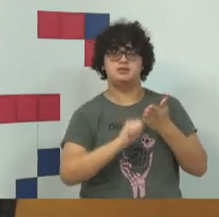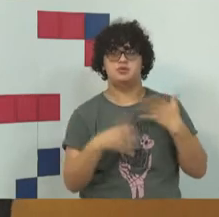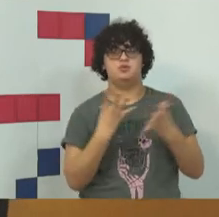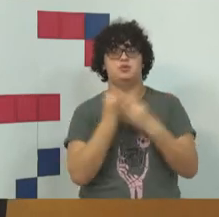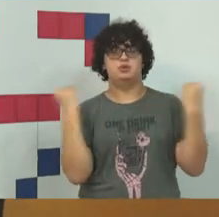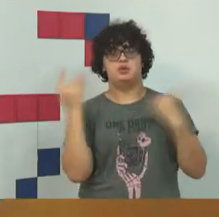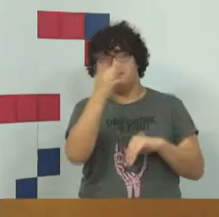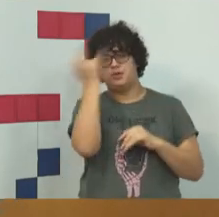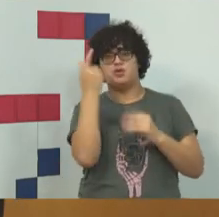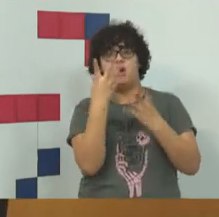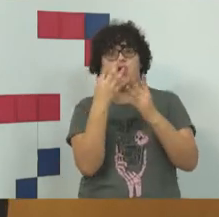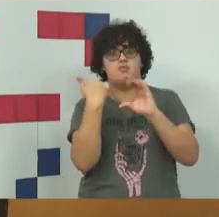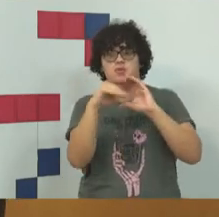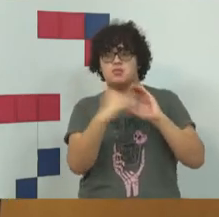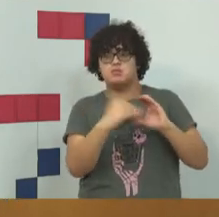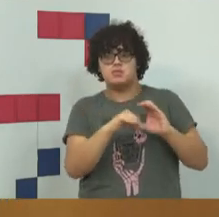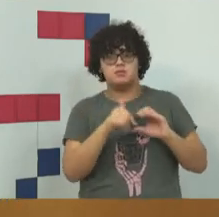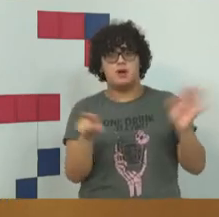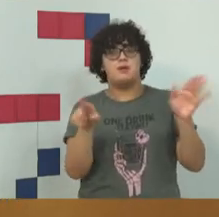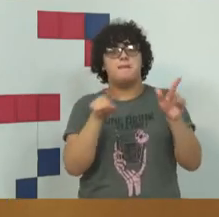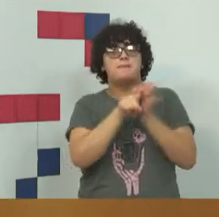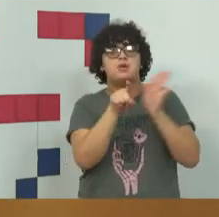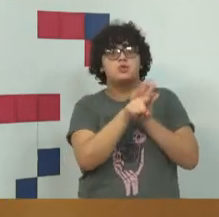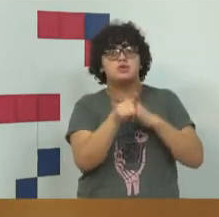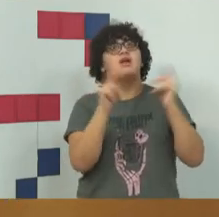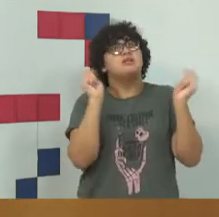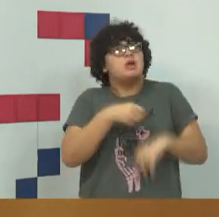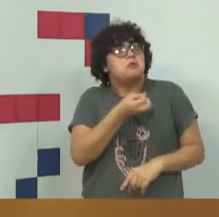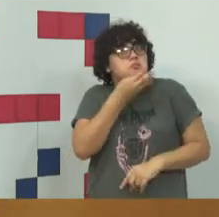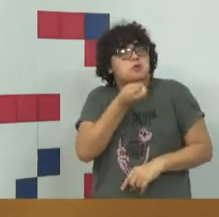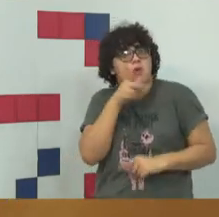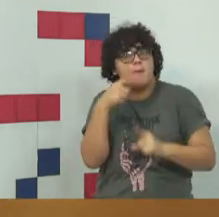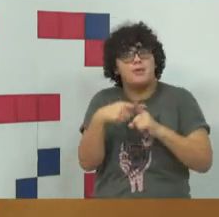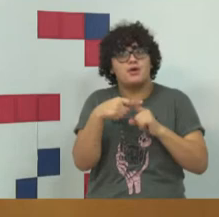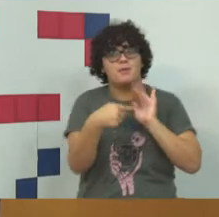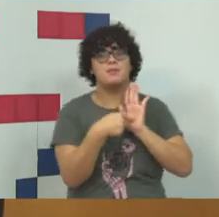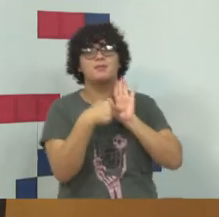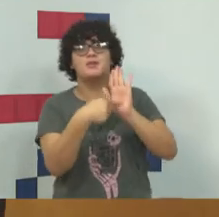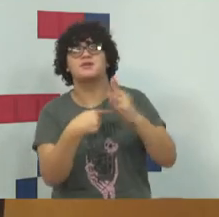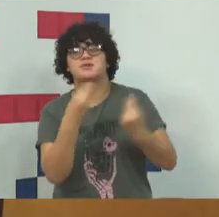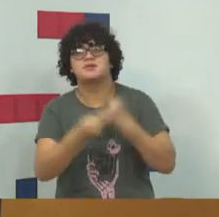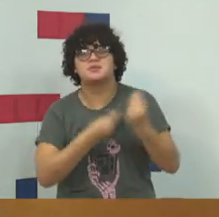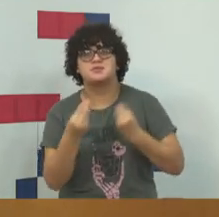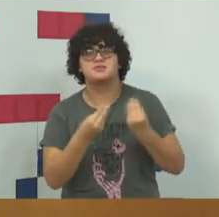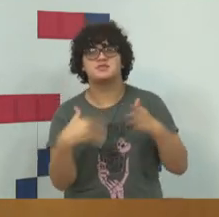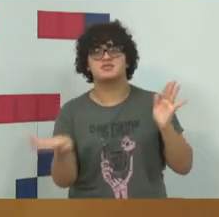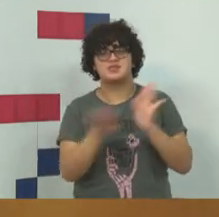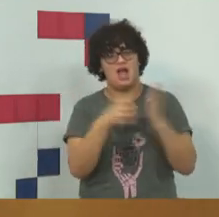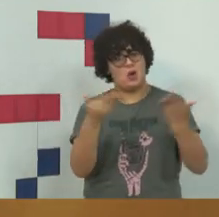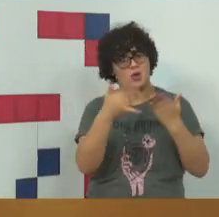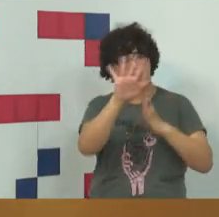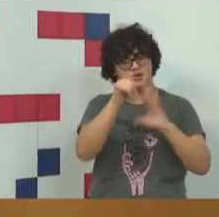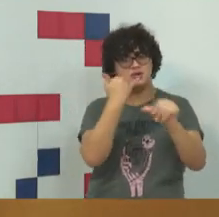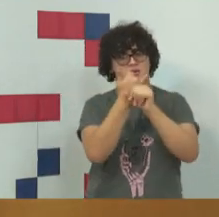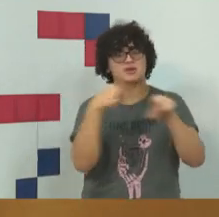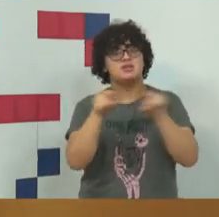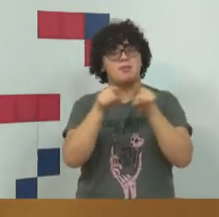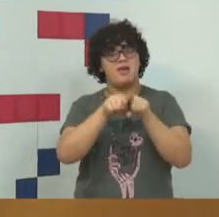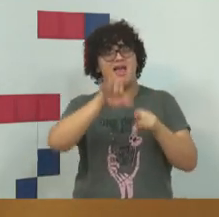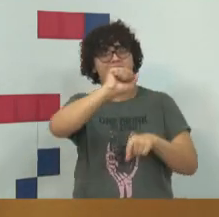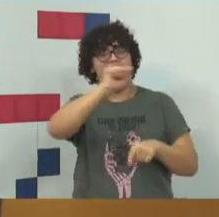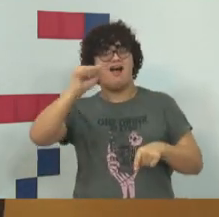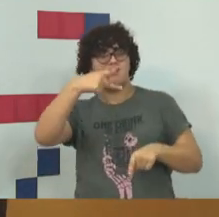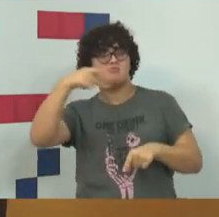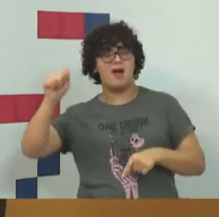quantidade de perguntas que estão chegando. E isso é bom, porque mostra o engajamento. A gente está no YouTube e no APA com mais de